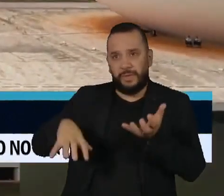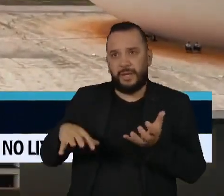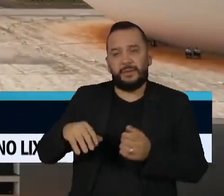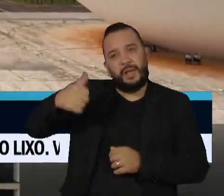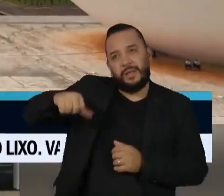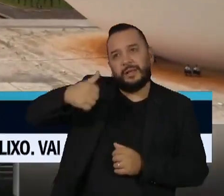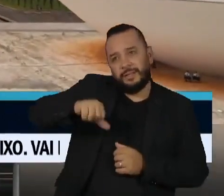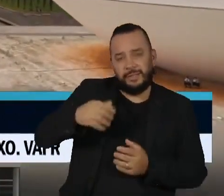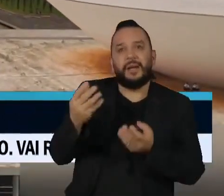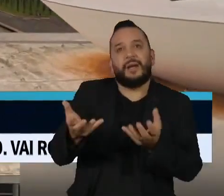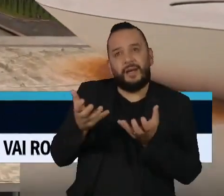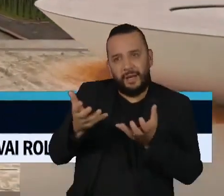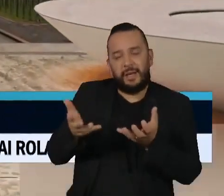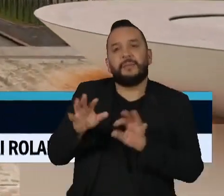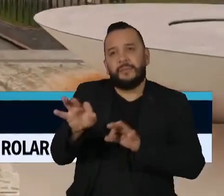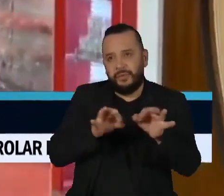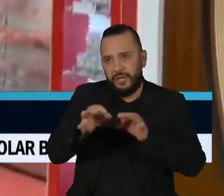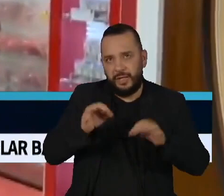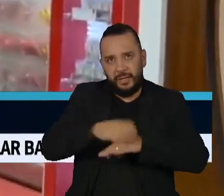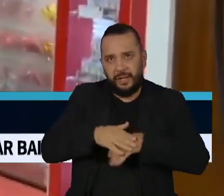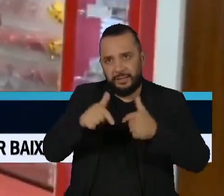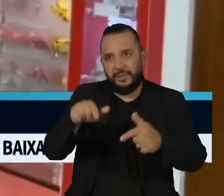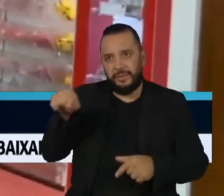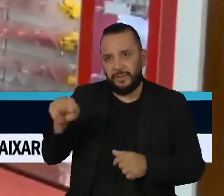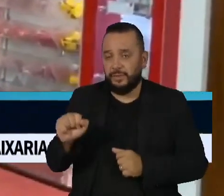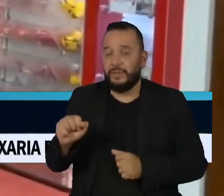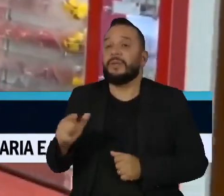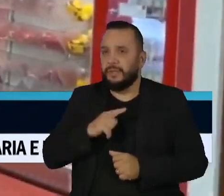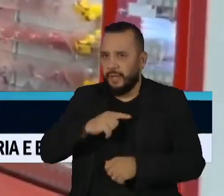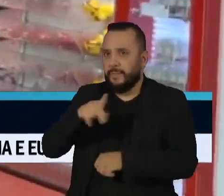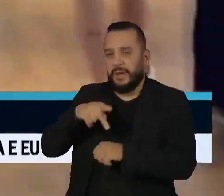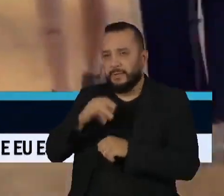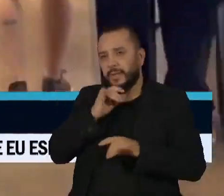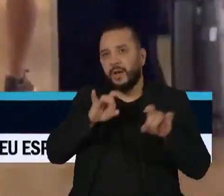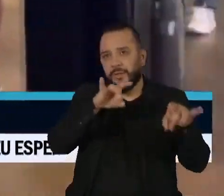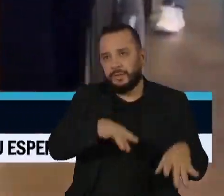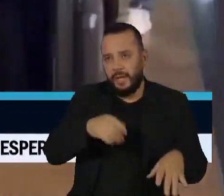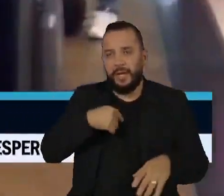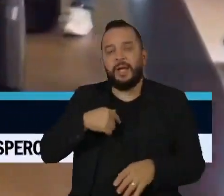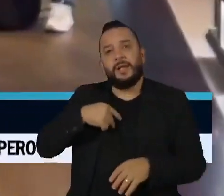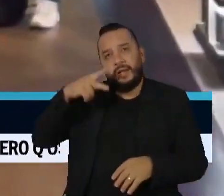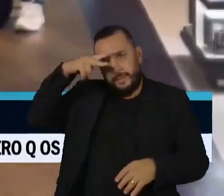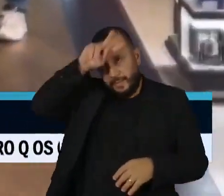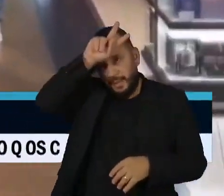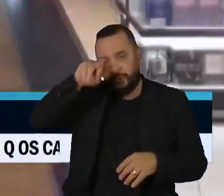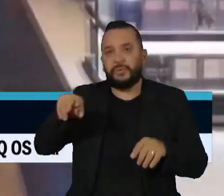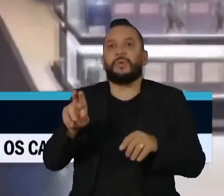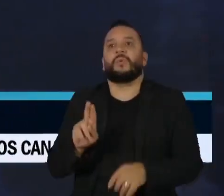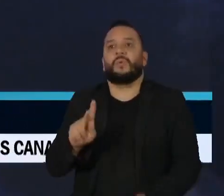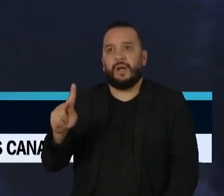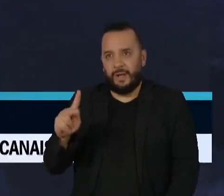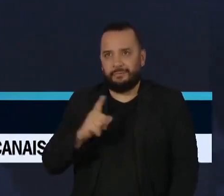anos projetos que poderiam implementar a medida. O Tax Free existe em países como Austrália, México e na União Europeia.